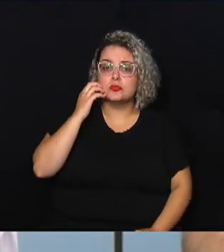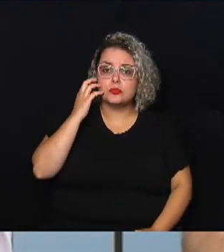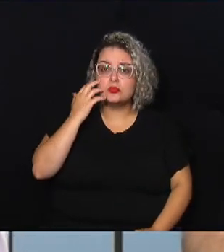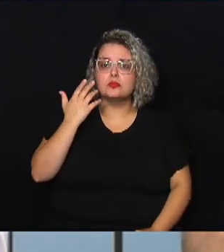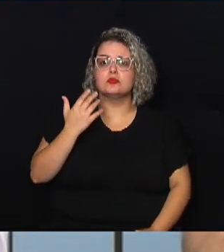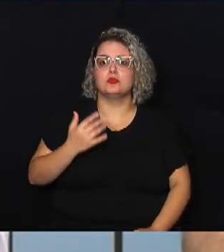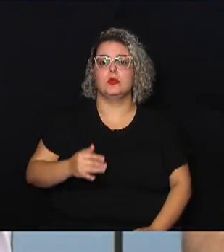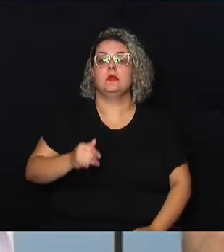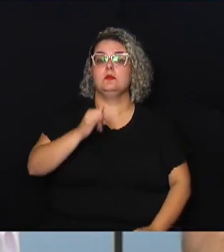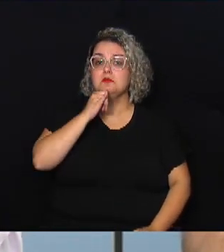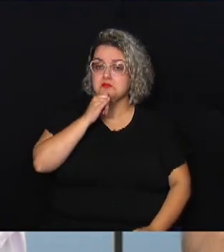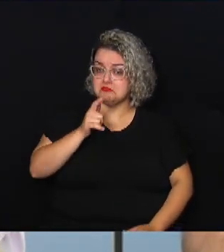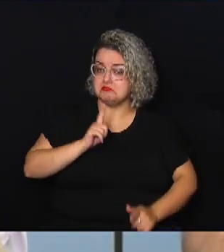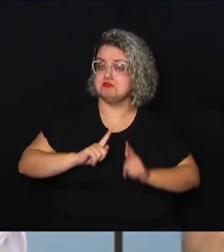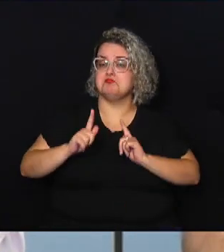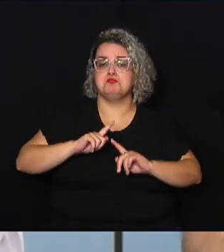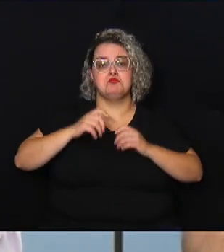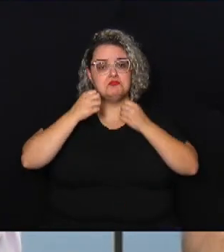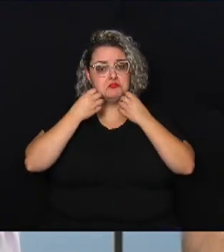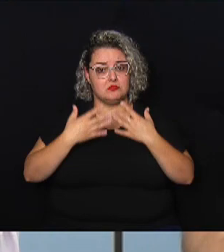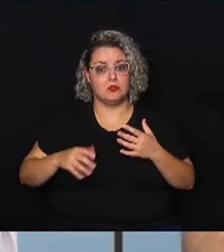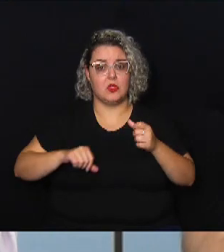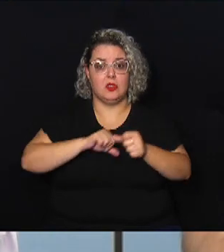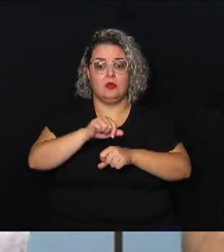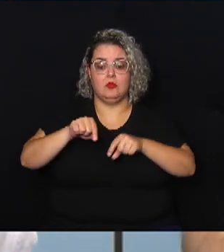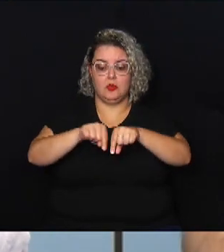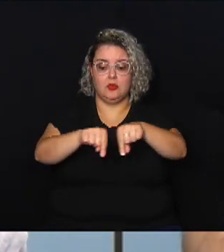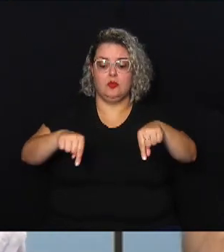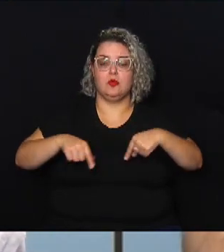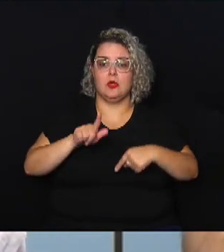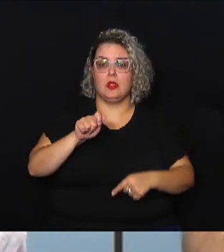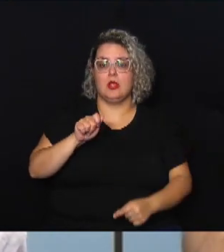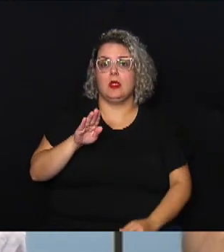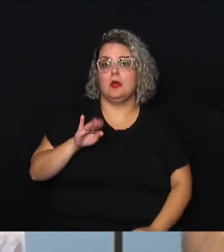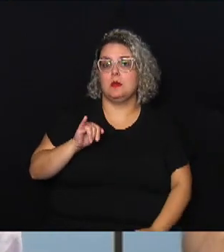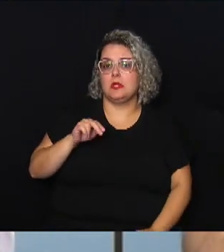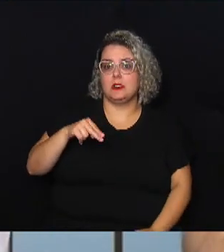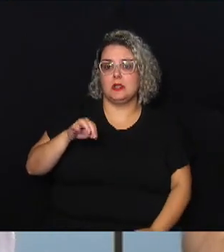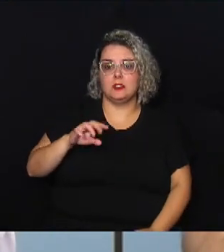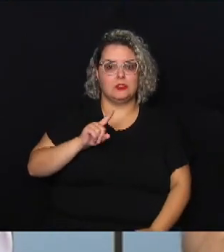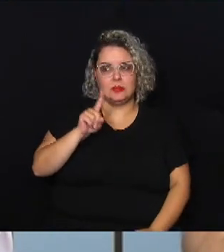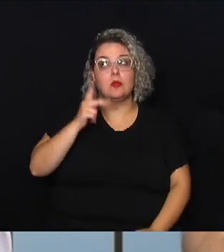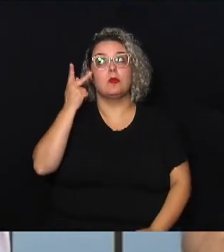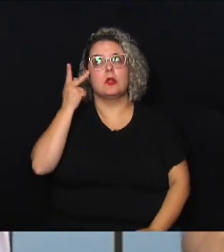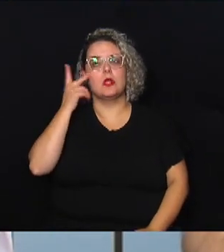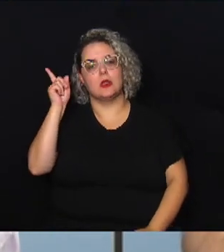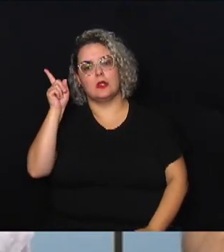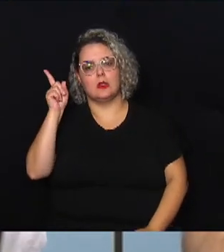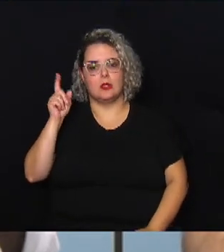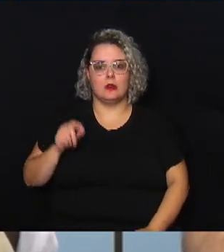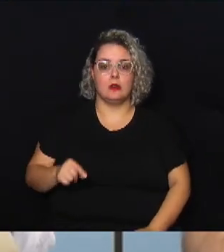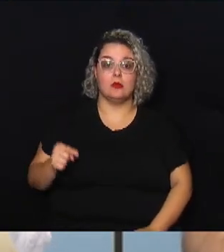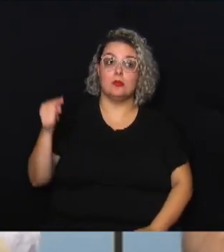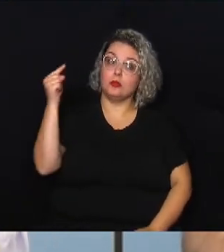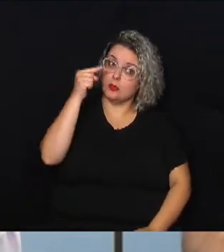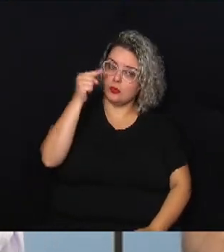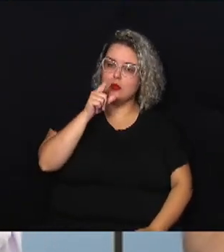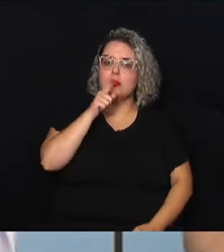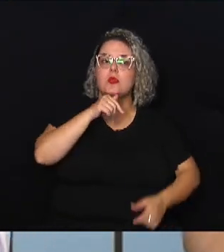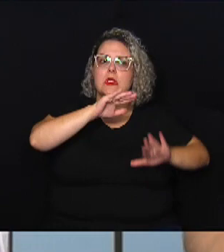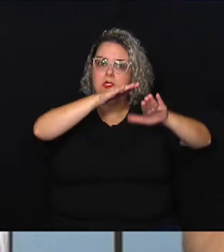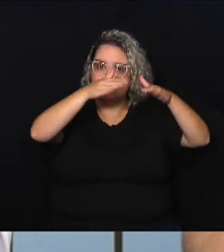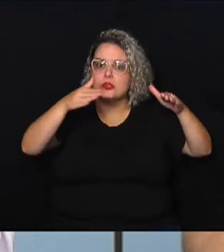um exemplo de gestão então ele mudou o gabinete dele ele não está ficando em São Paulo lá no Palo dos Bandeirantes ele está ficando no litoral